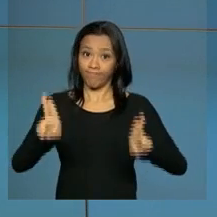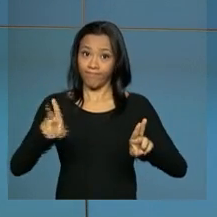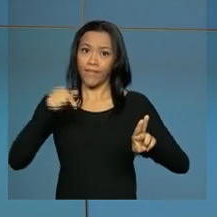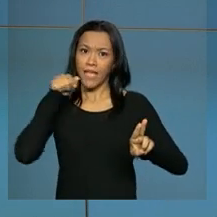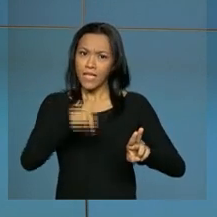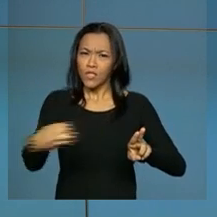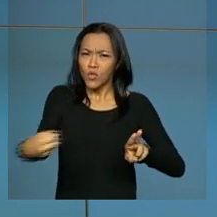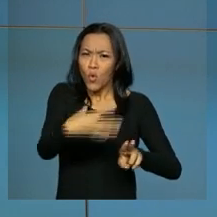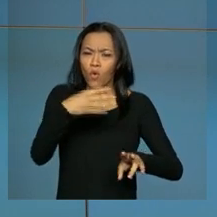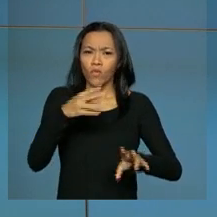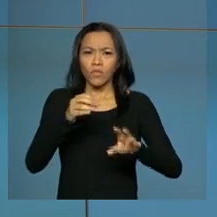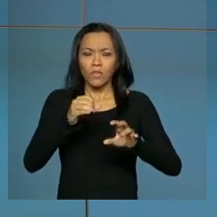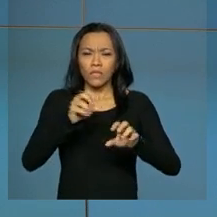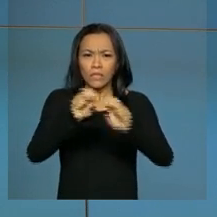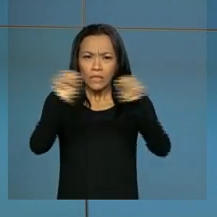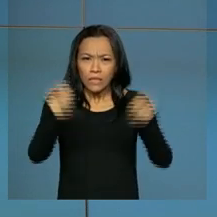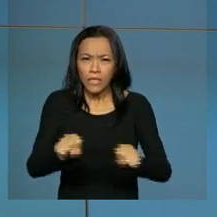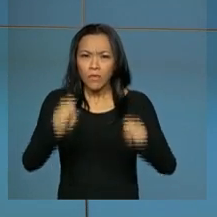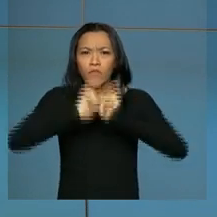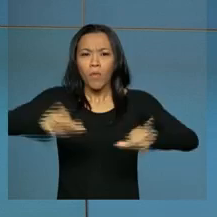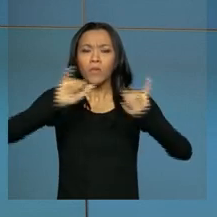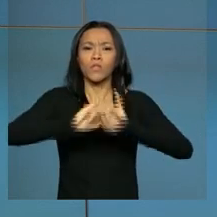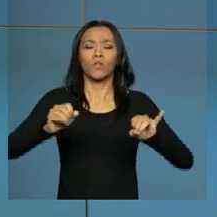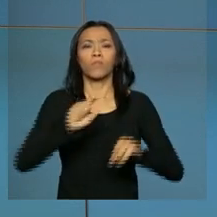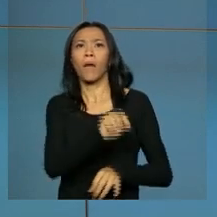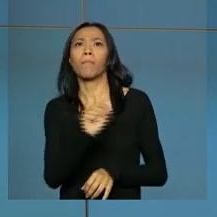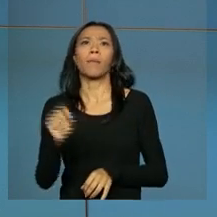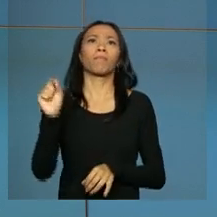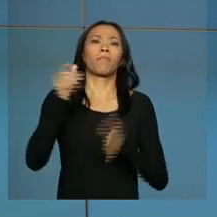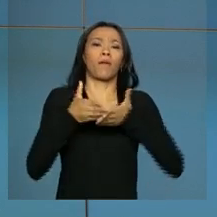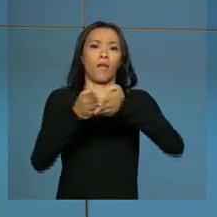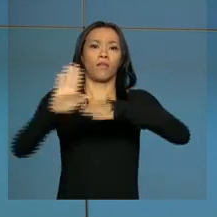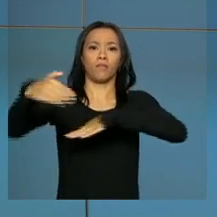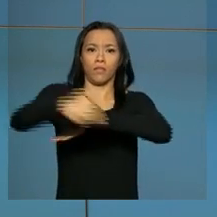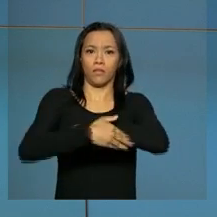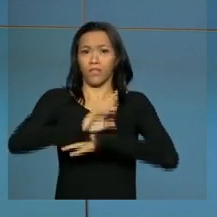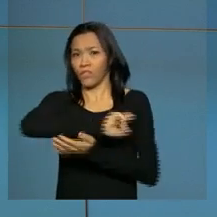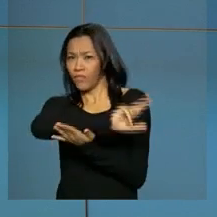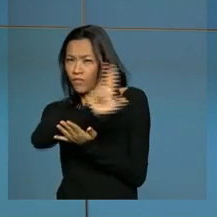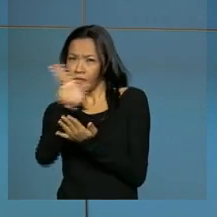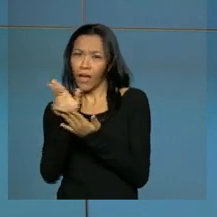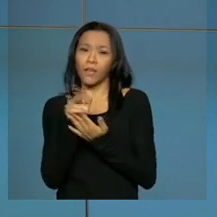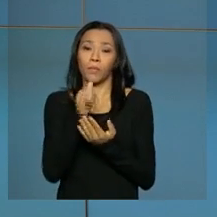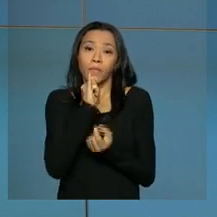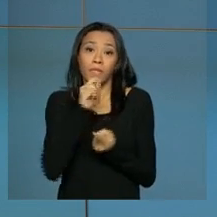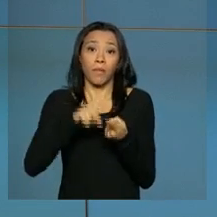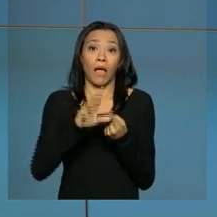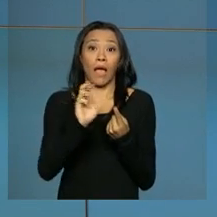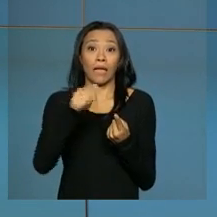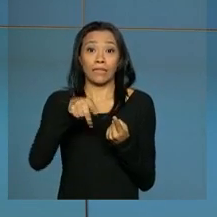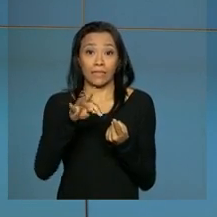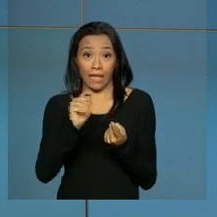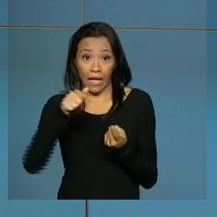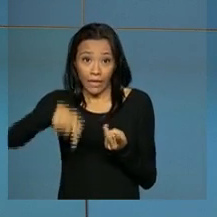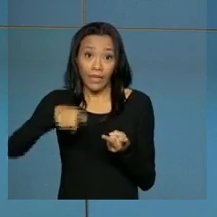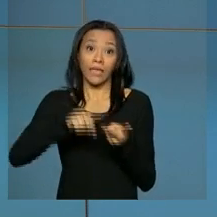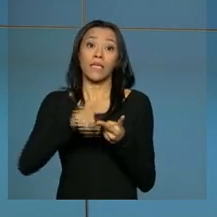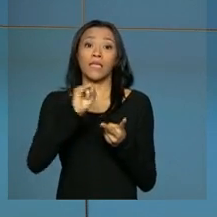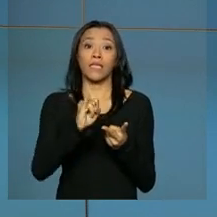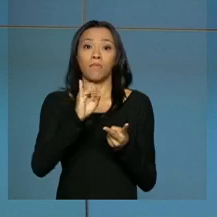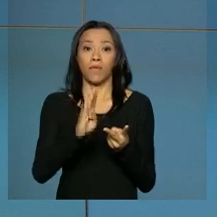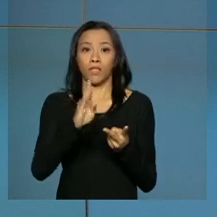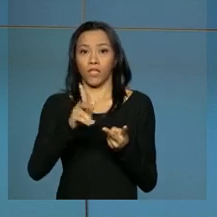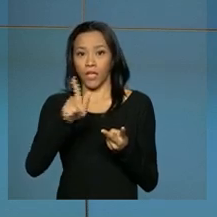consolida as informações sobre os portos brasileiros a partir de diversas fontes, como a ANTAC, o IBGE